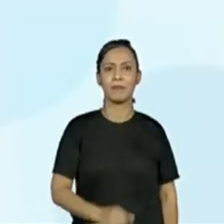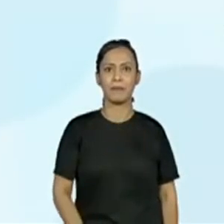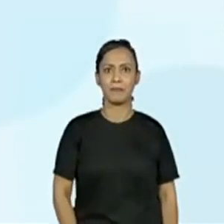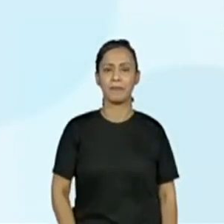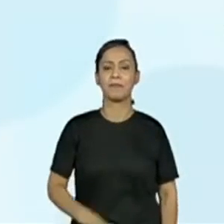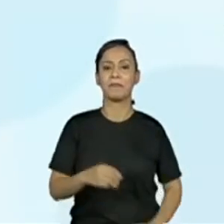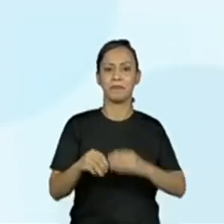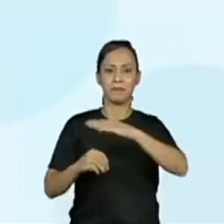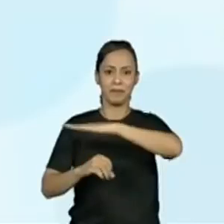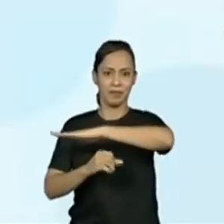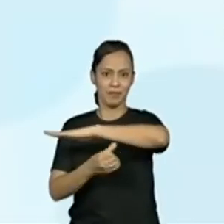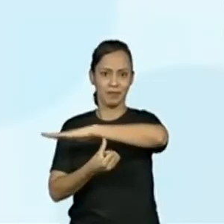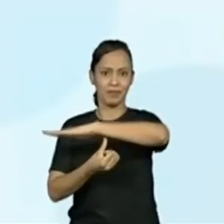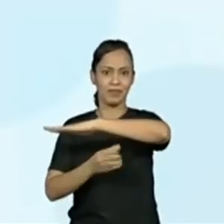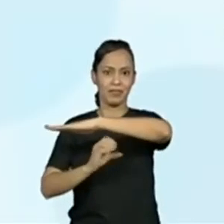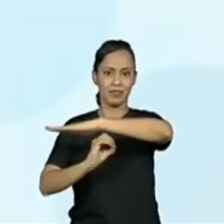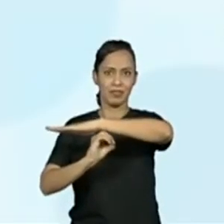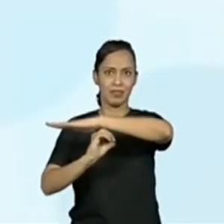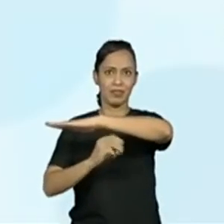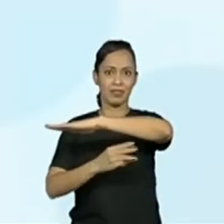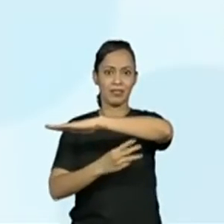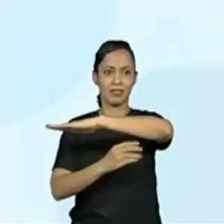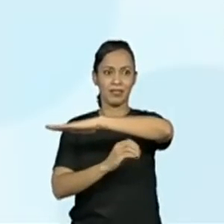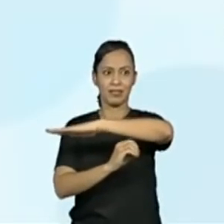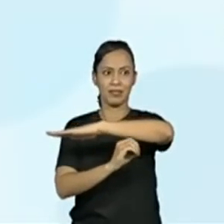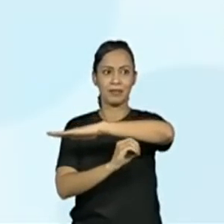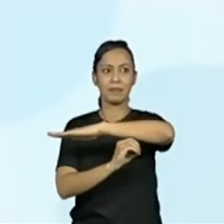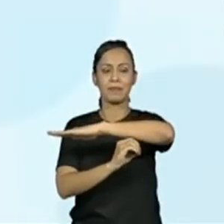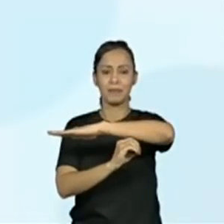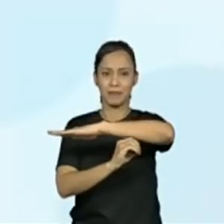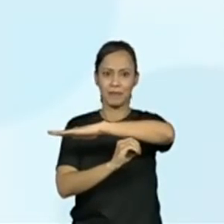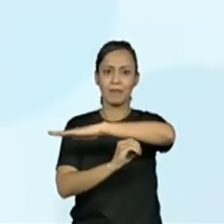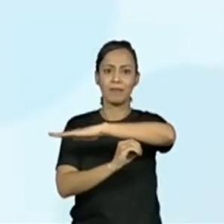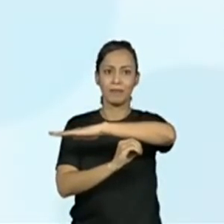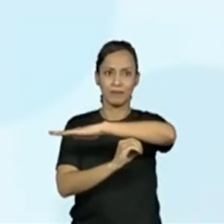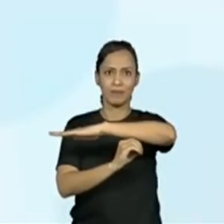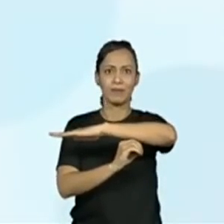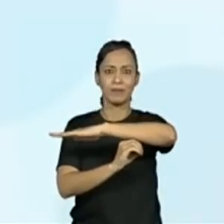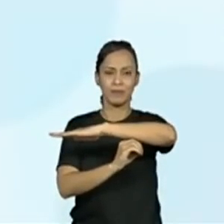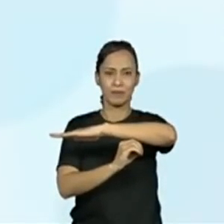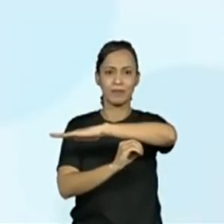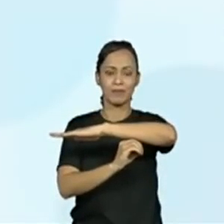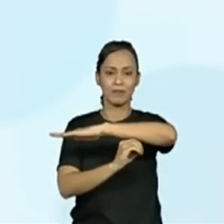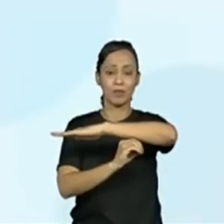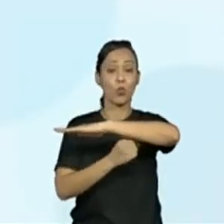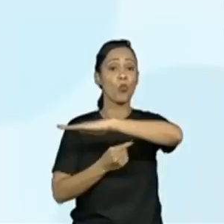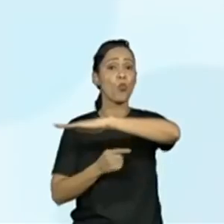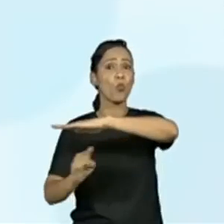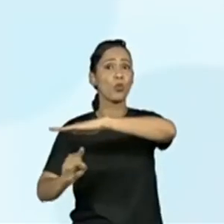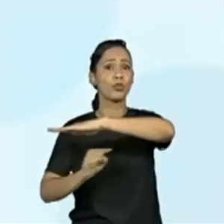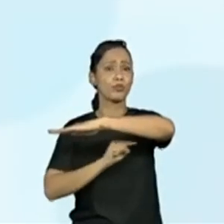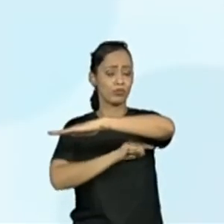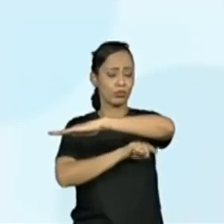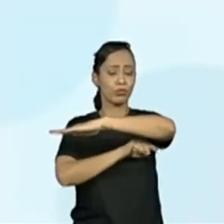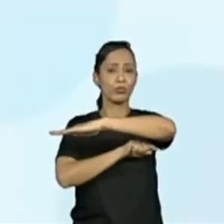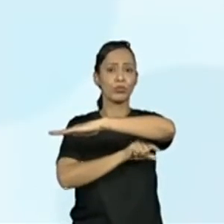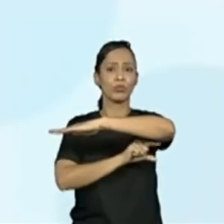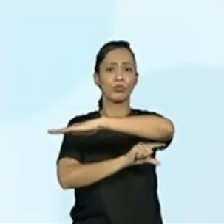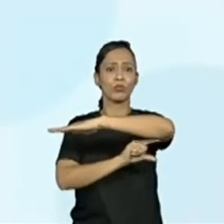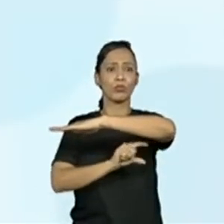Temos mais um salto antes de encerrar a reta e a sequência. Então, vamos para o último pulo do sapo.